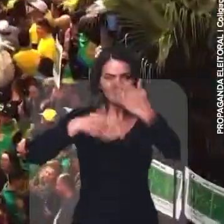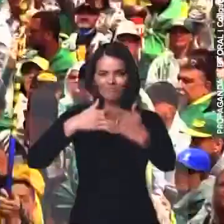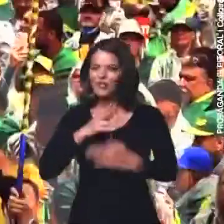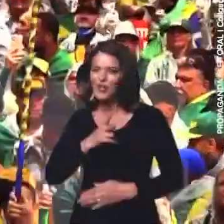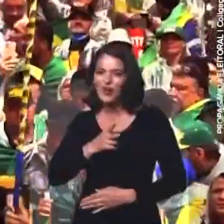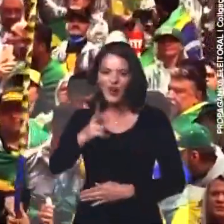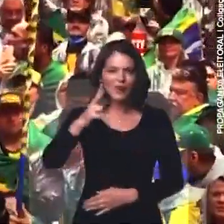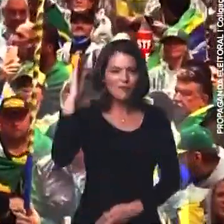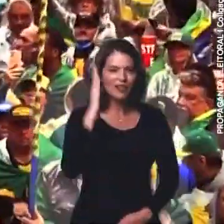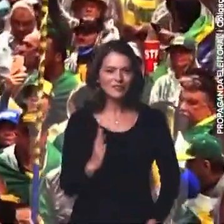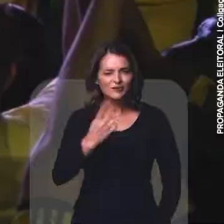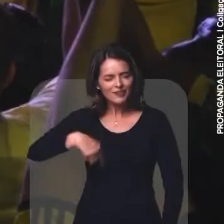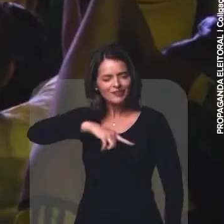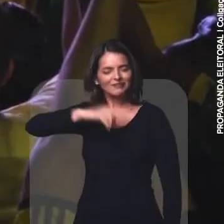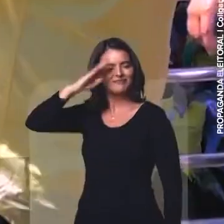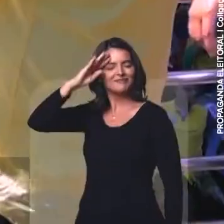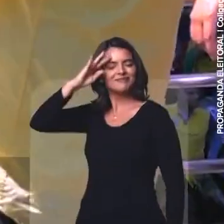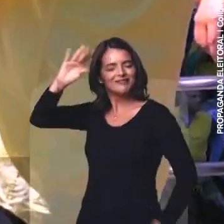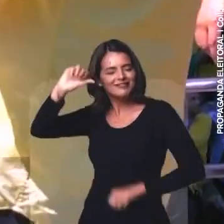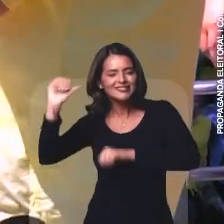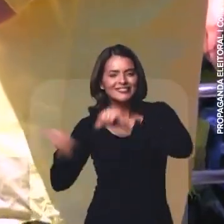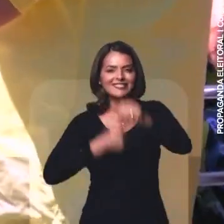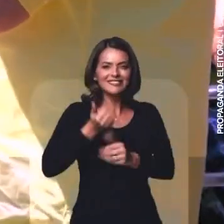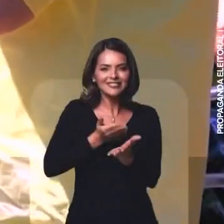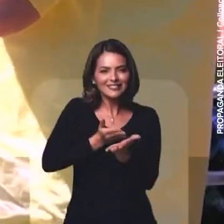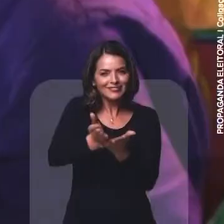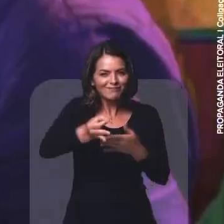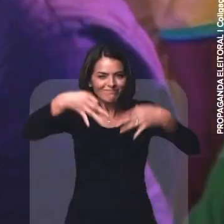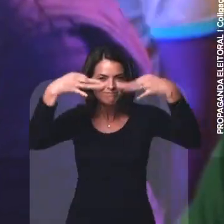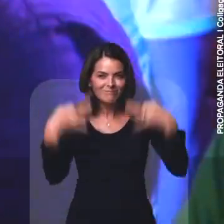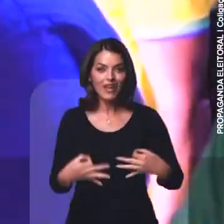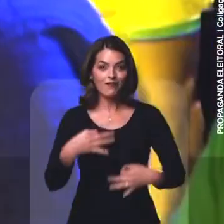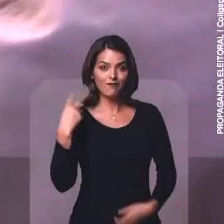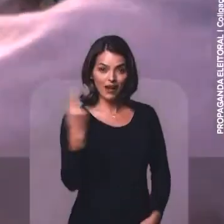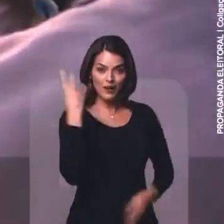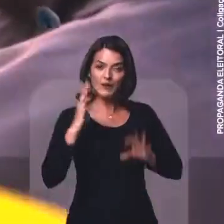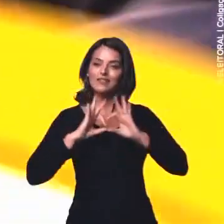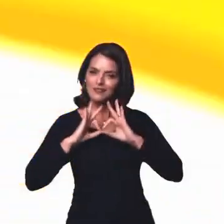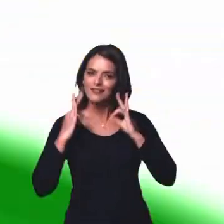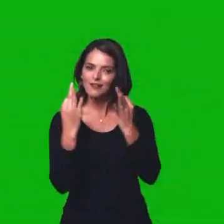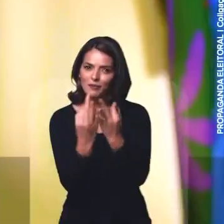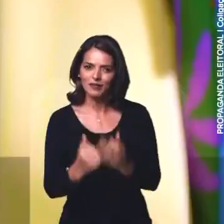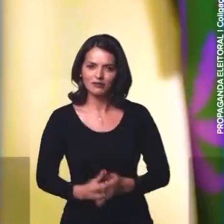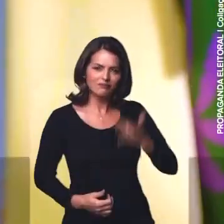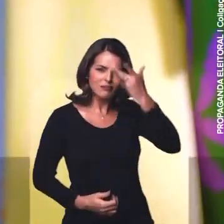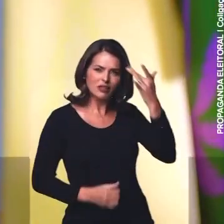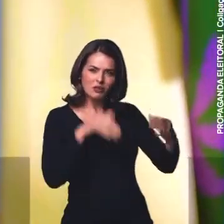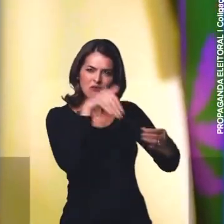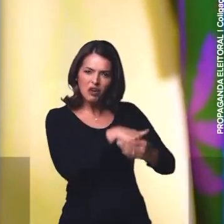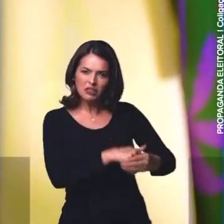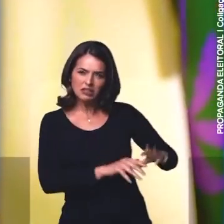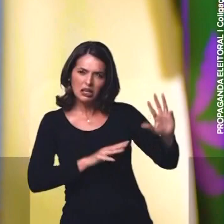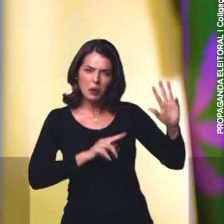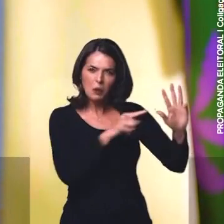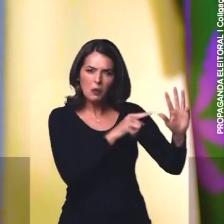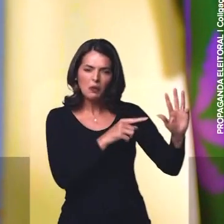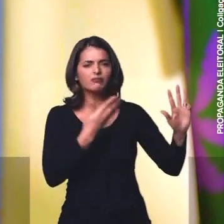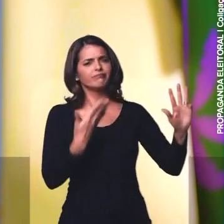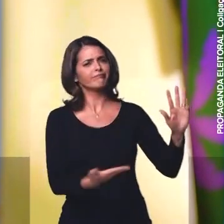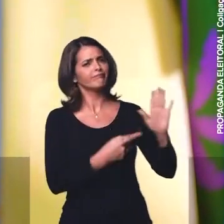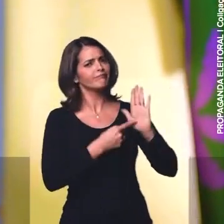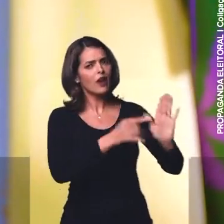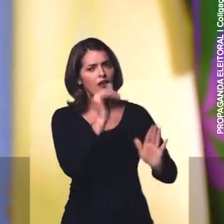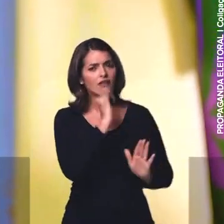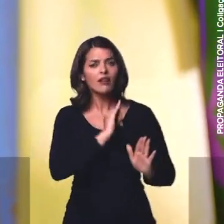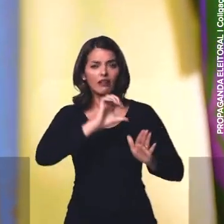construindo o Brasil que a gente sonha, respeitando os princípios e os valores da família. A pessoa que vota no Lula, ela está dando